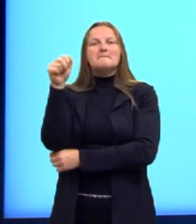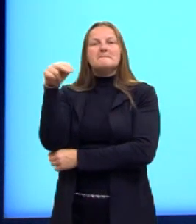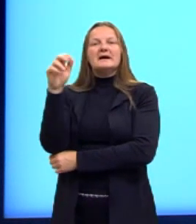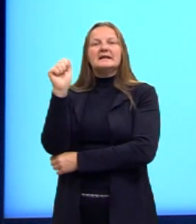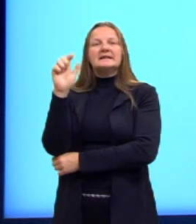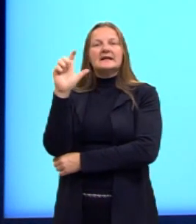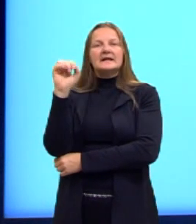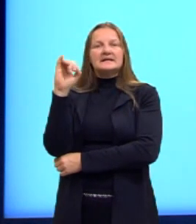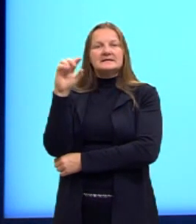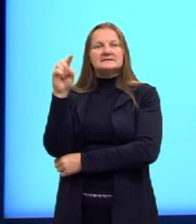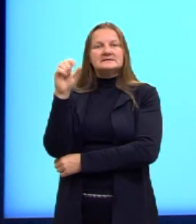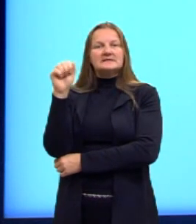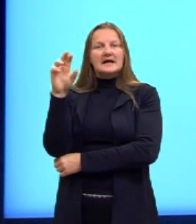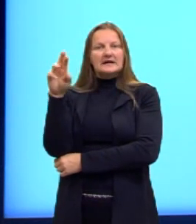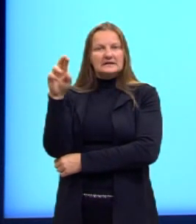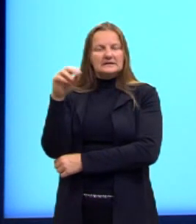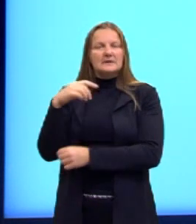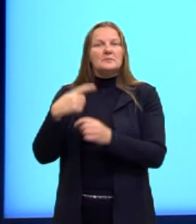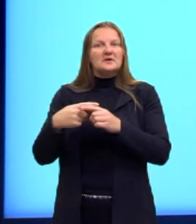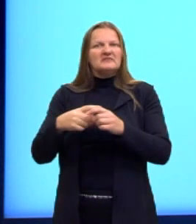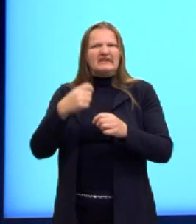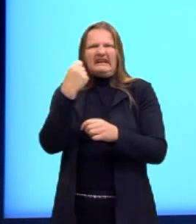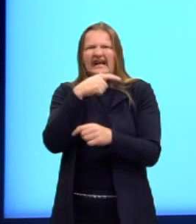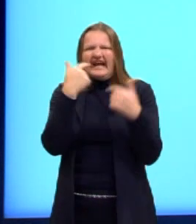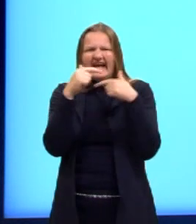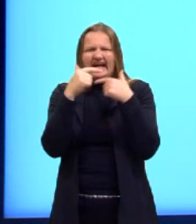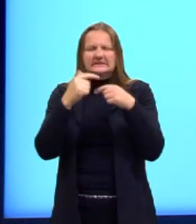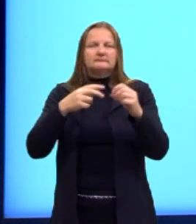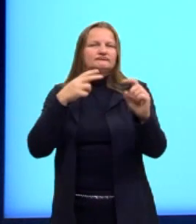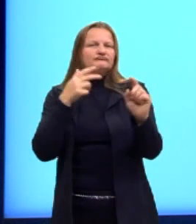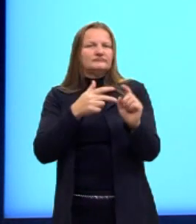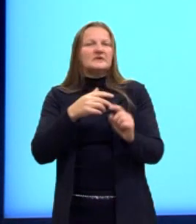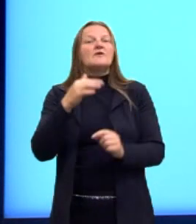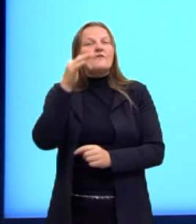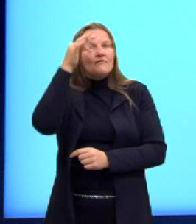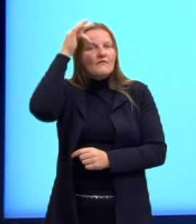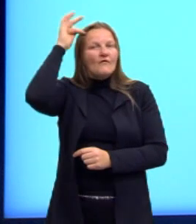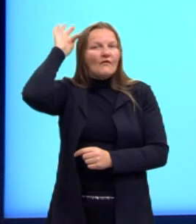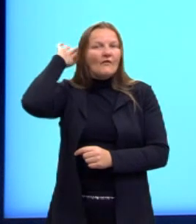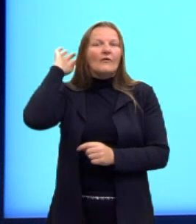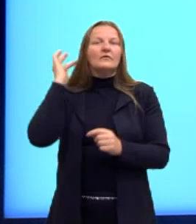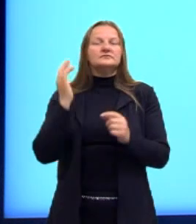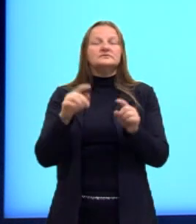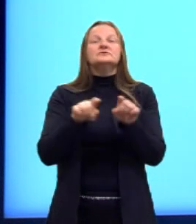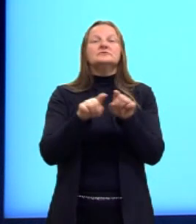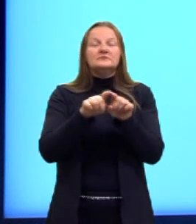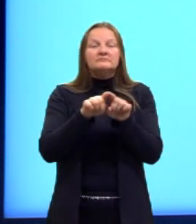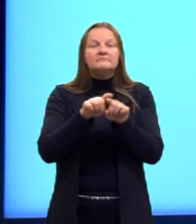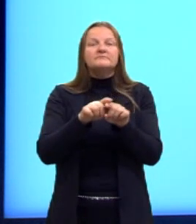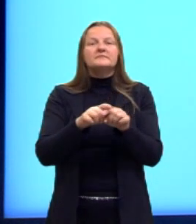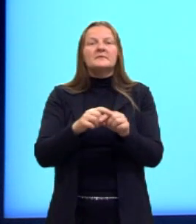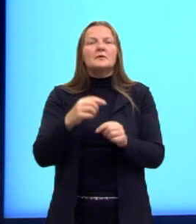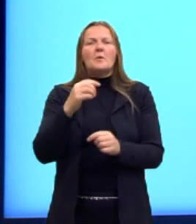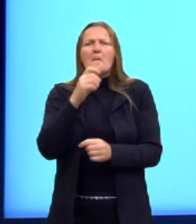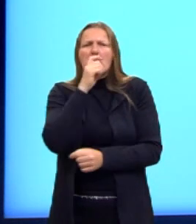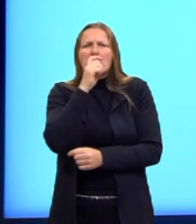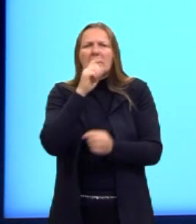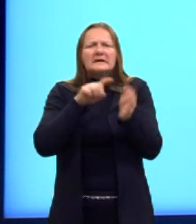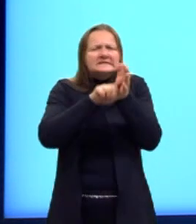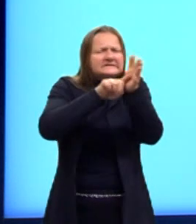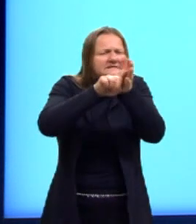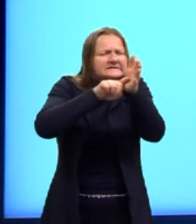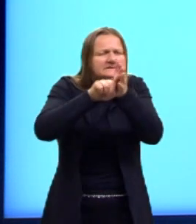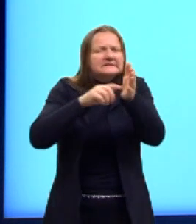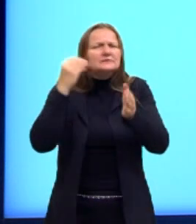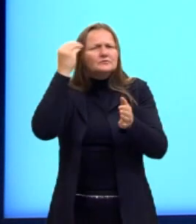opressões por meio do humor. Até mesmo Freud, conhecido como pai da psicanálise, desenvolveu uma teoria